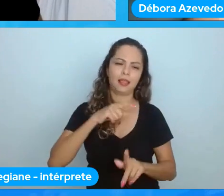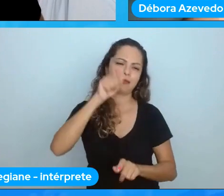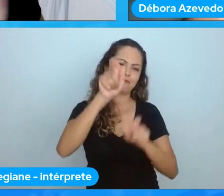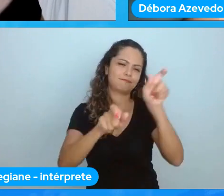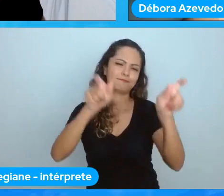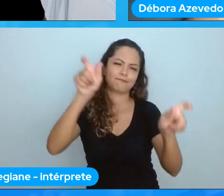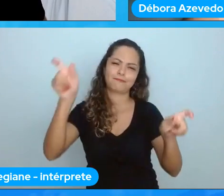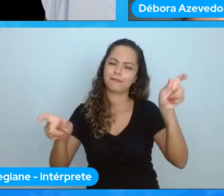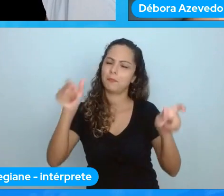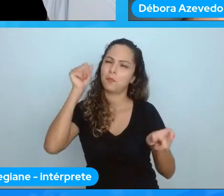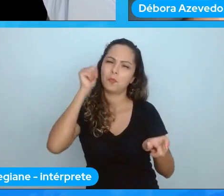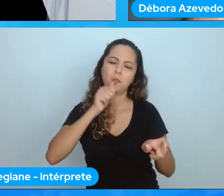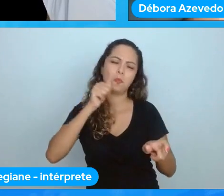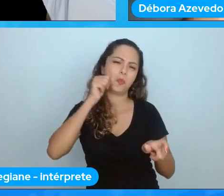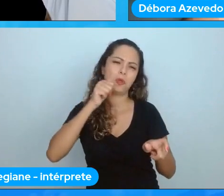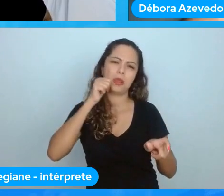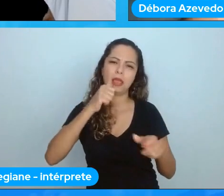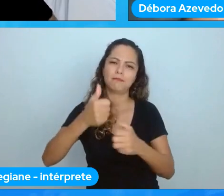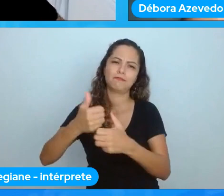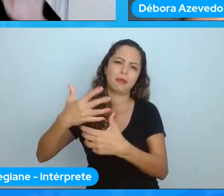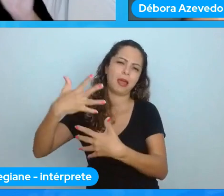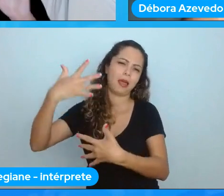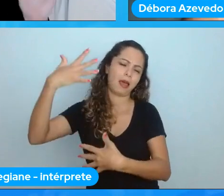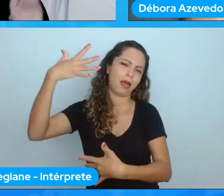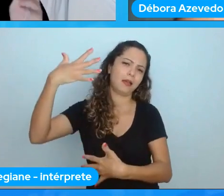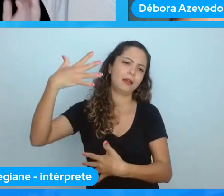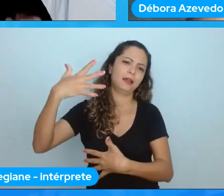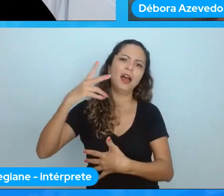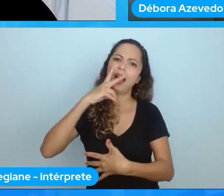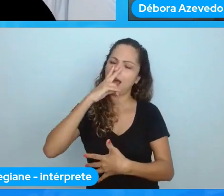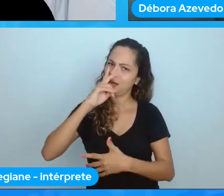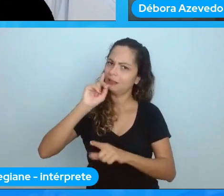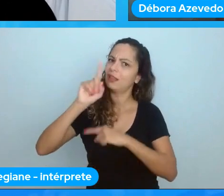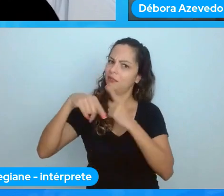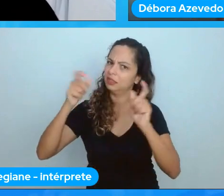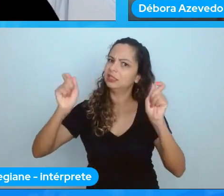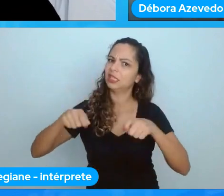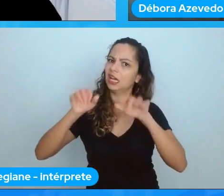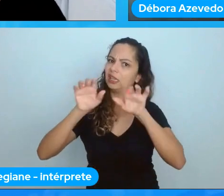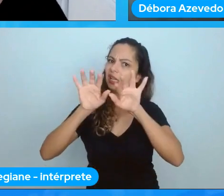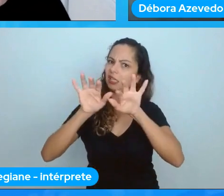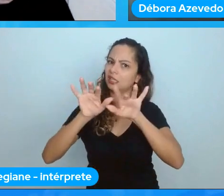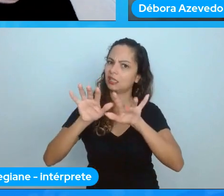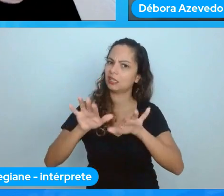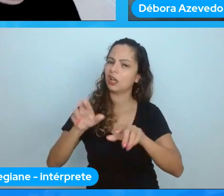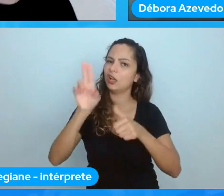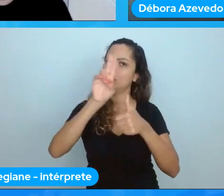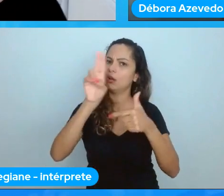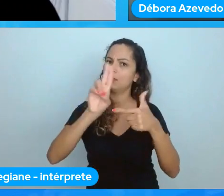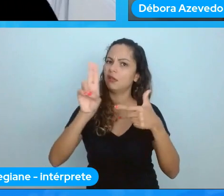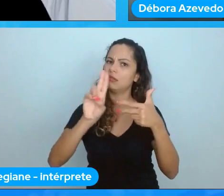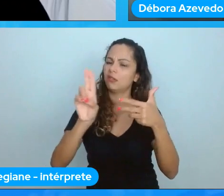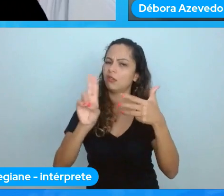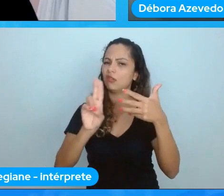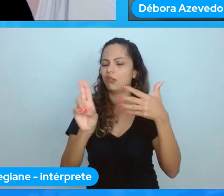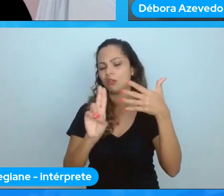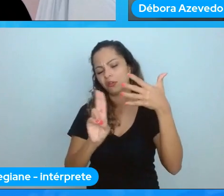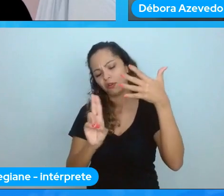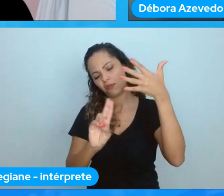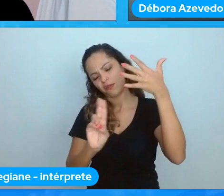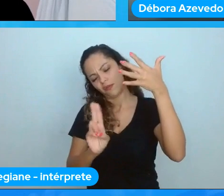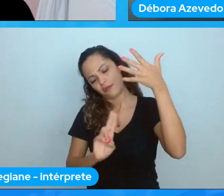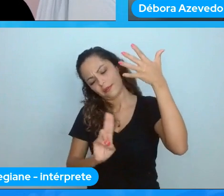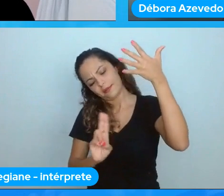é muito grande eu acho que eu posso depois fazer um texto com todas as pessoas é mas houveram eventos do